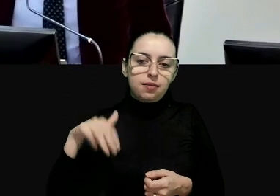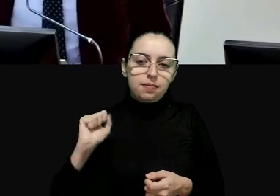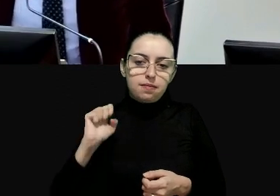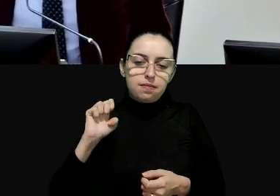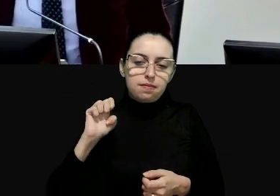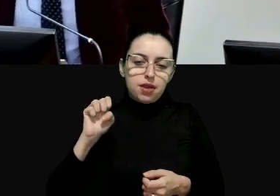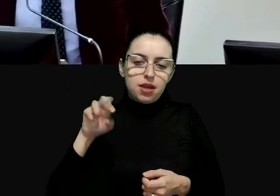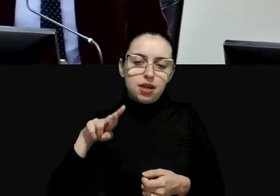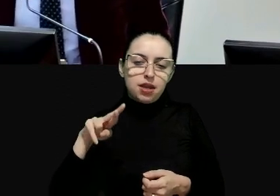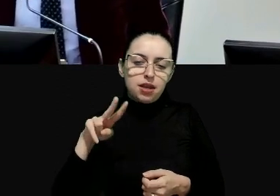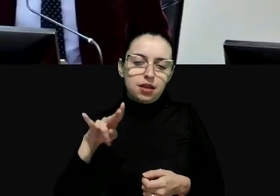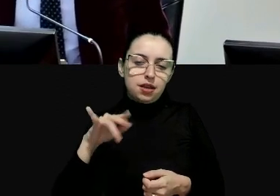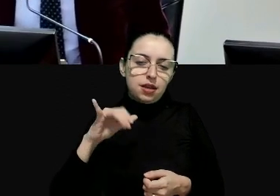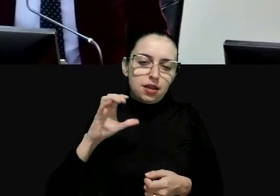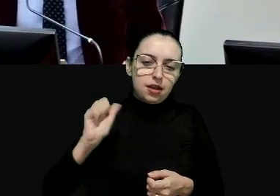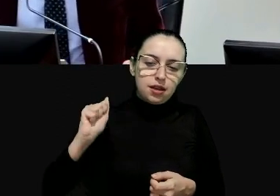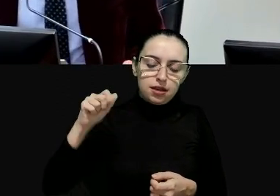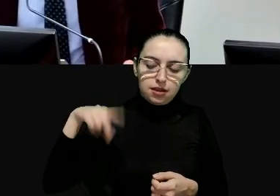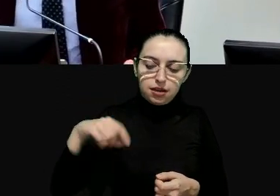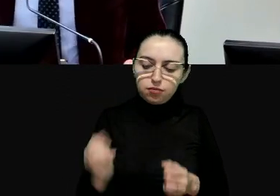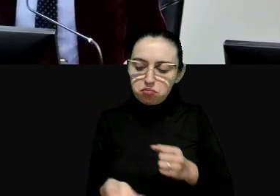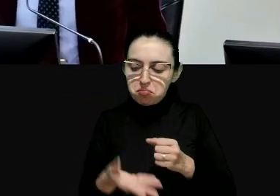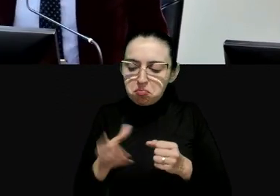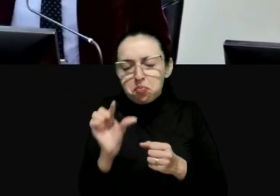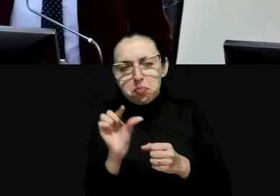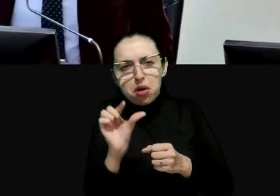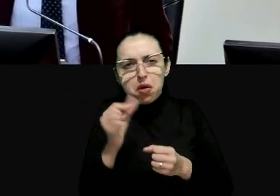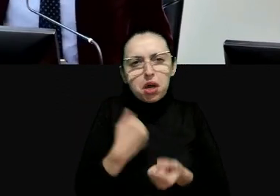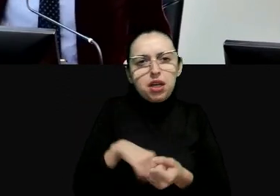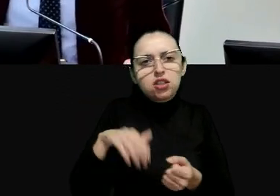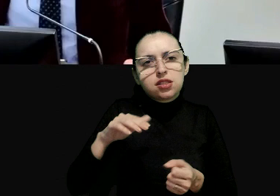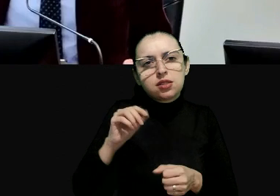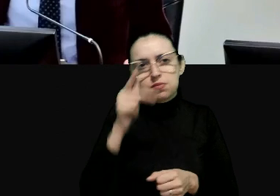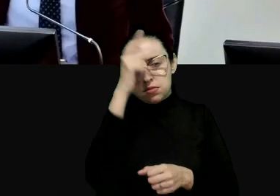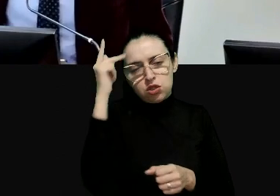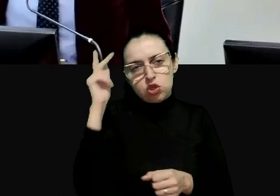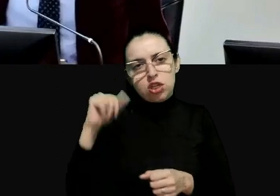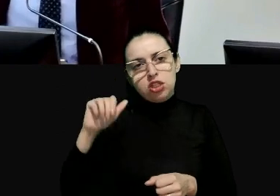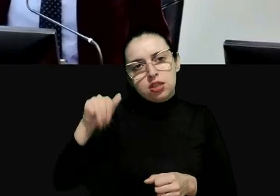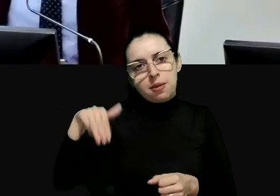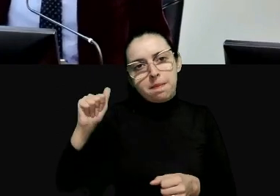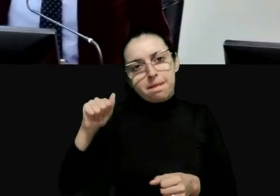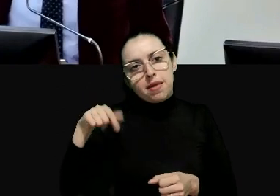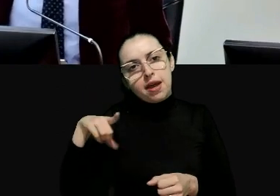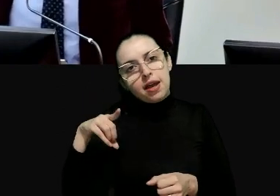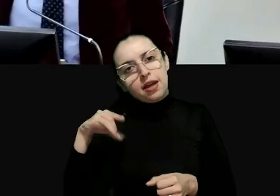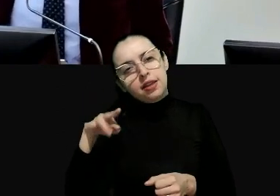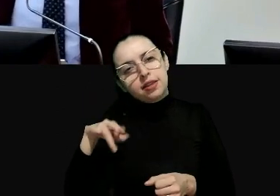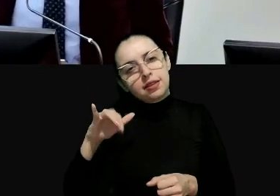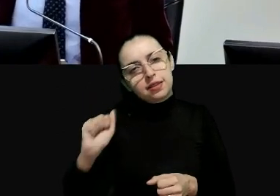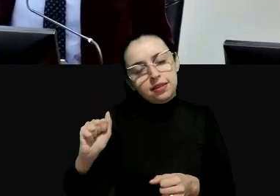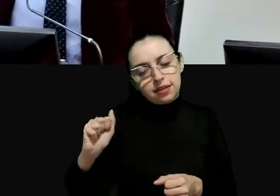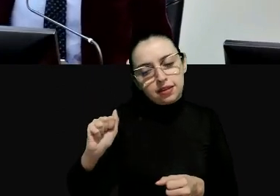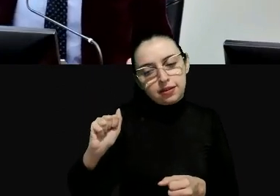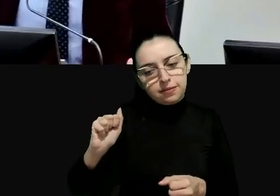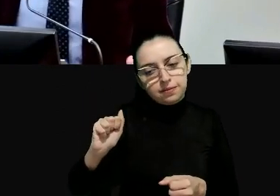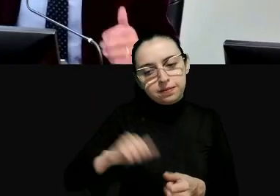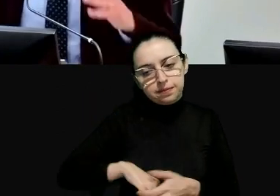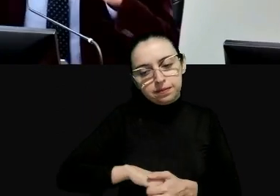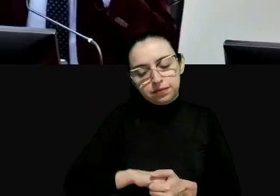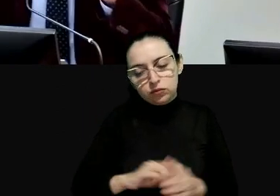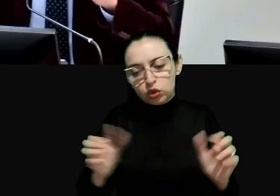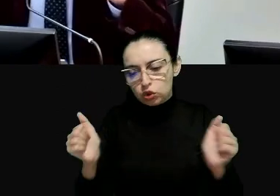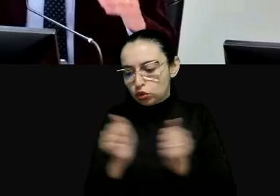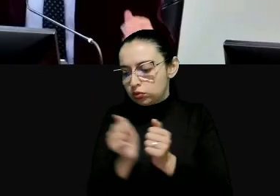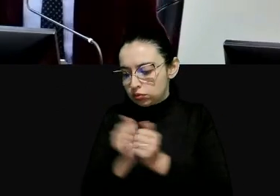mas o senhor Pérez Mandrique foi na minoria e disse que não tem que acatar tem que acatar há